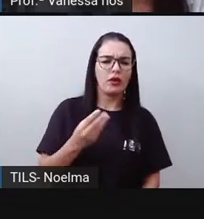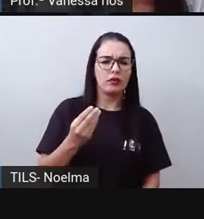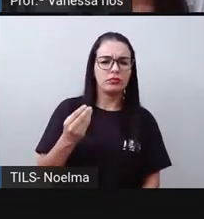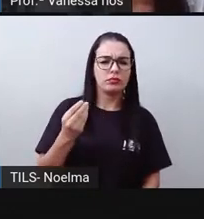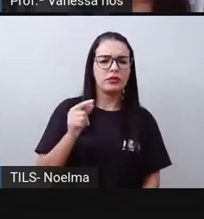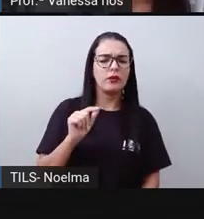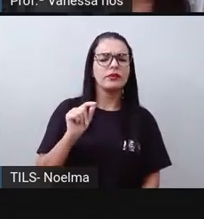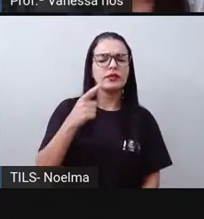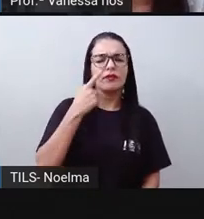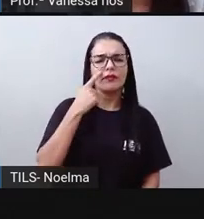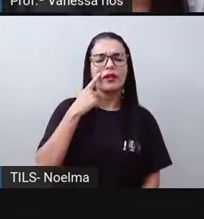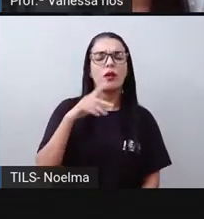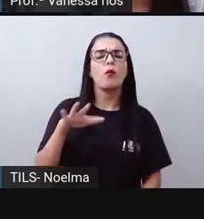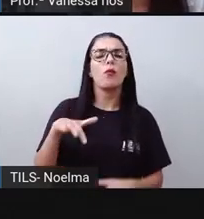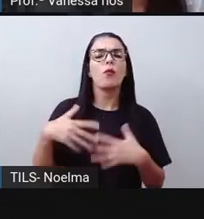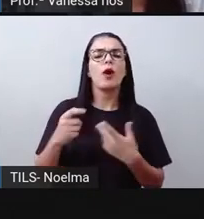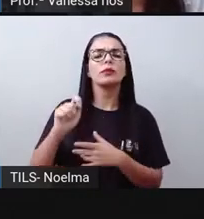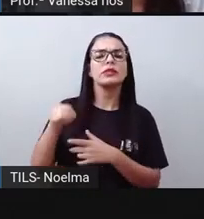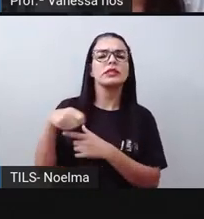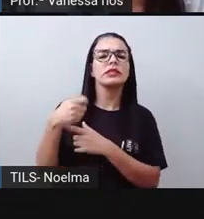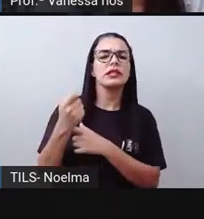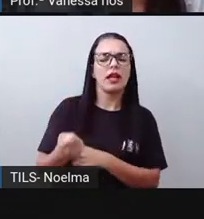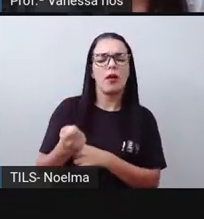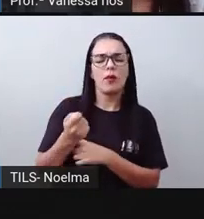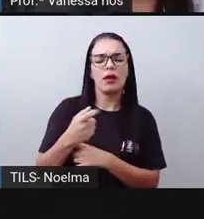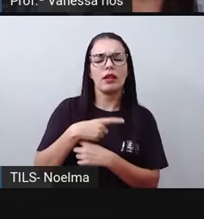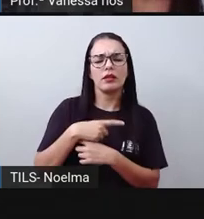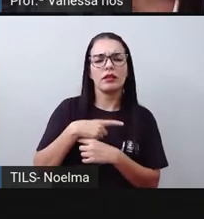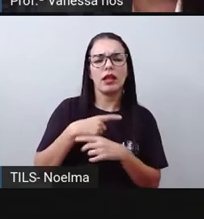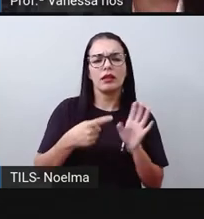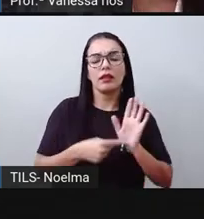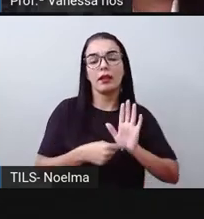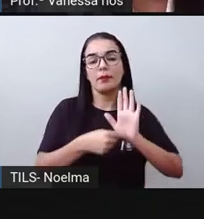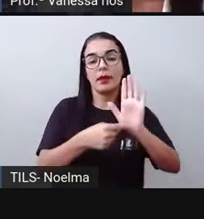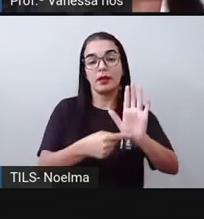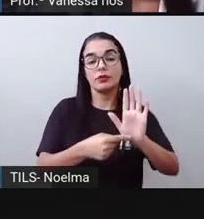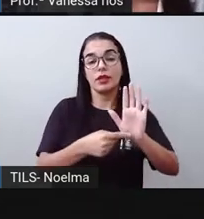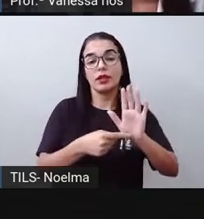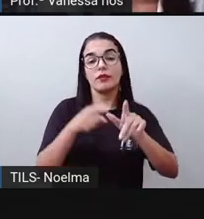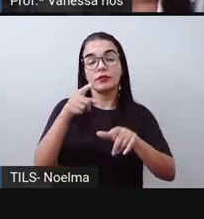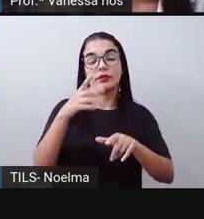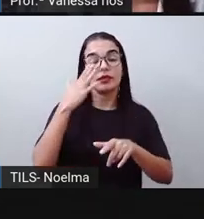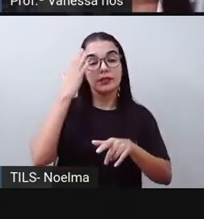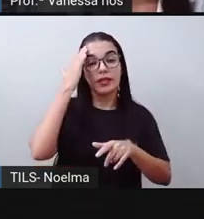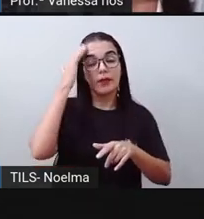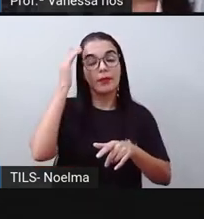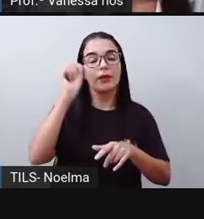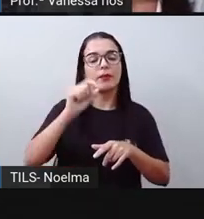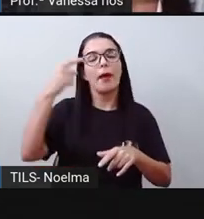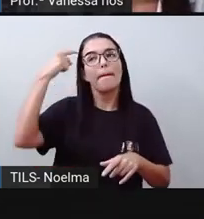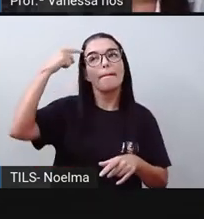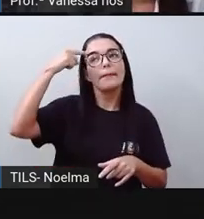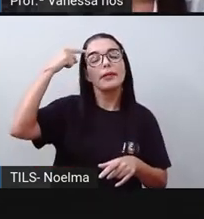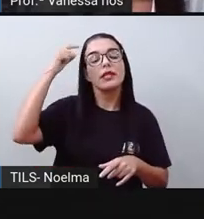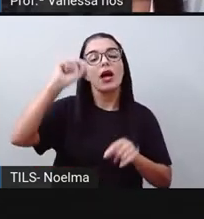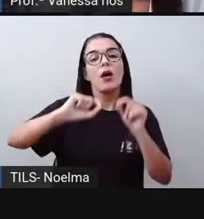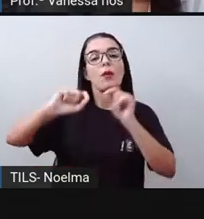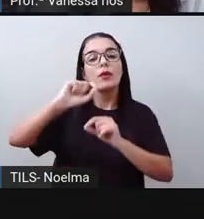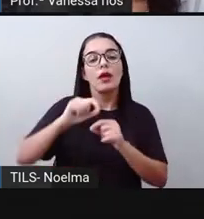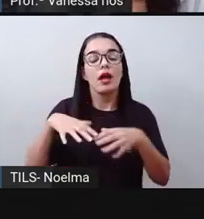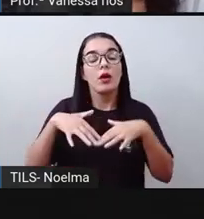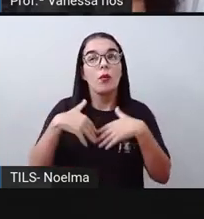sinal que está aparecendo nesta imagem e a partir do sinal, não é? Pensar em qual